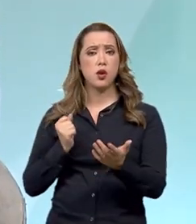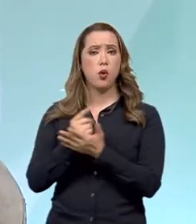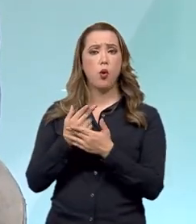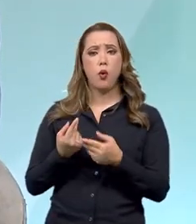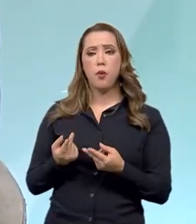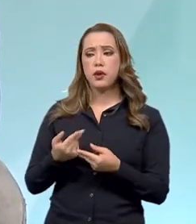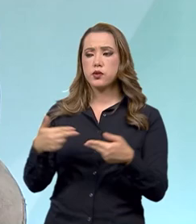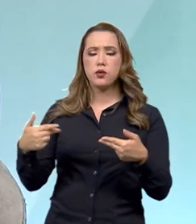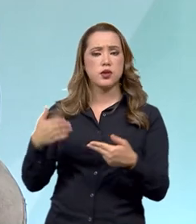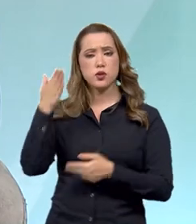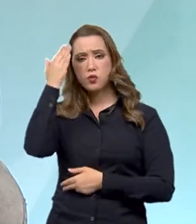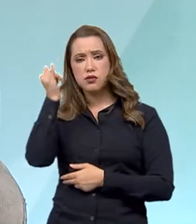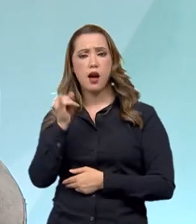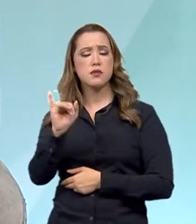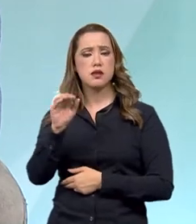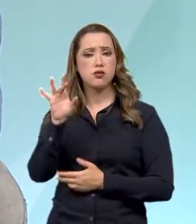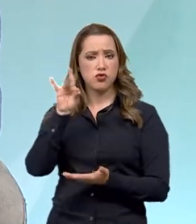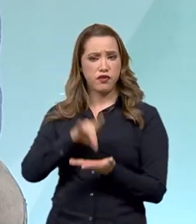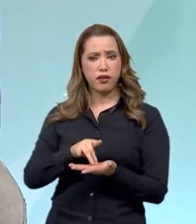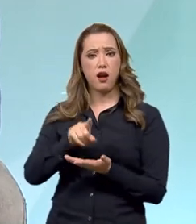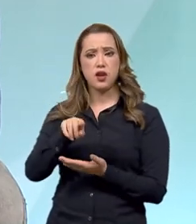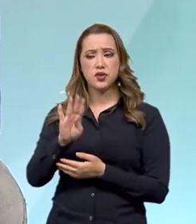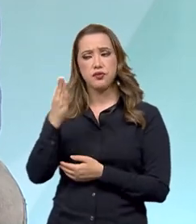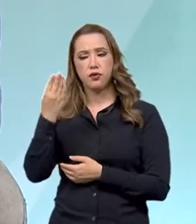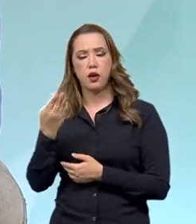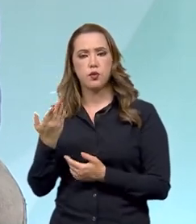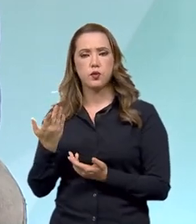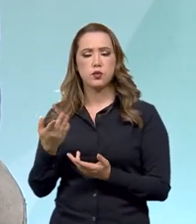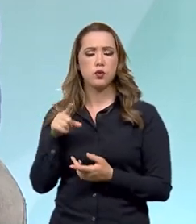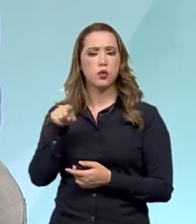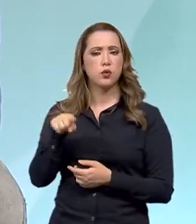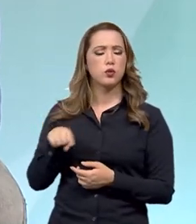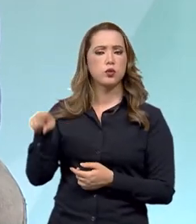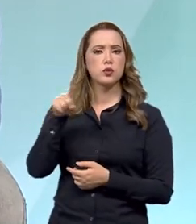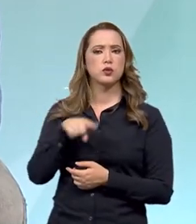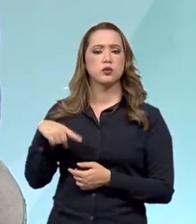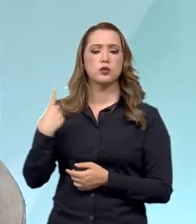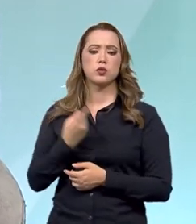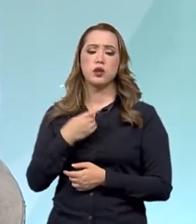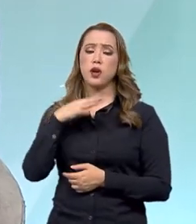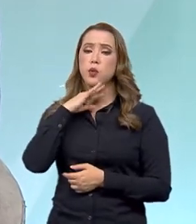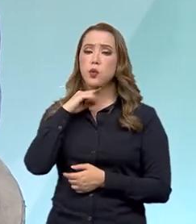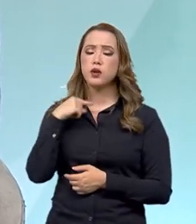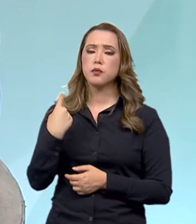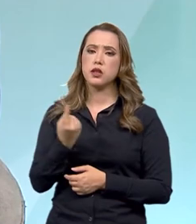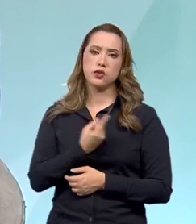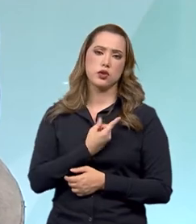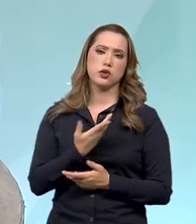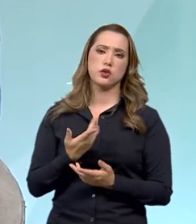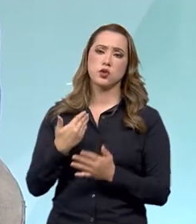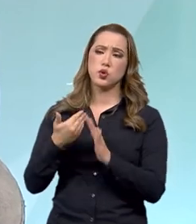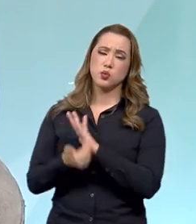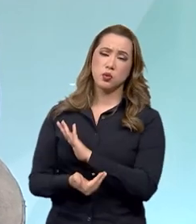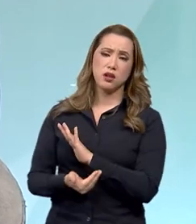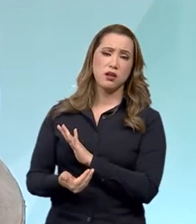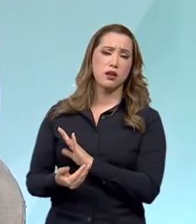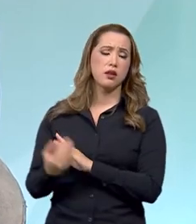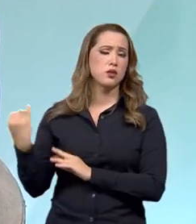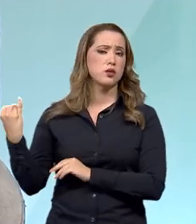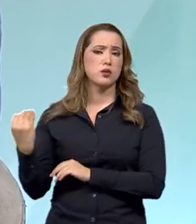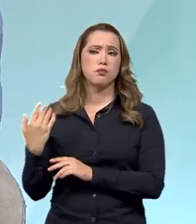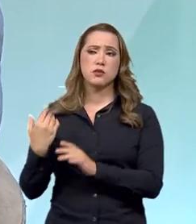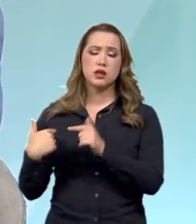muito abaixo daqueles produzidos no nosso país, o que causa um mal enorme. A gente perde muitos